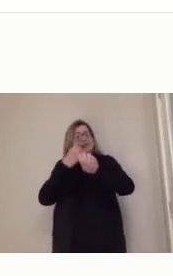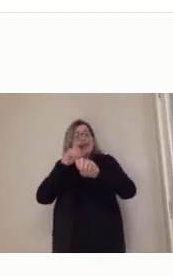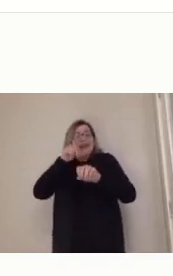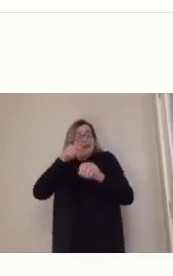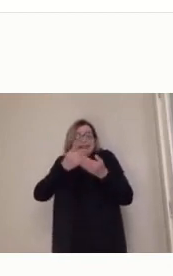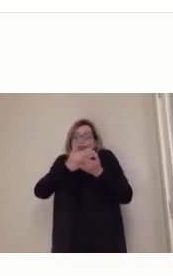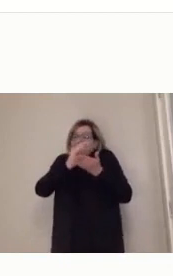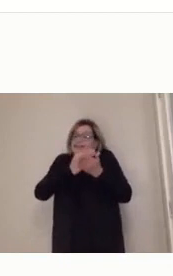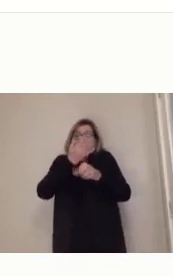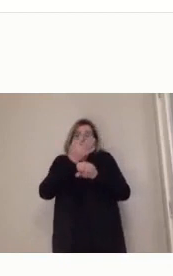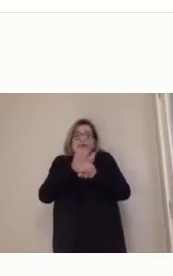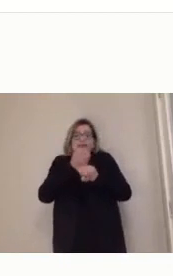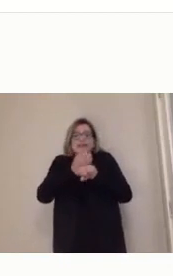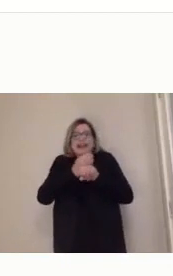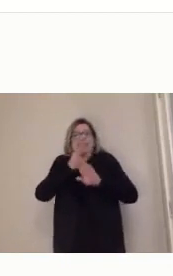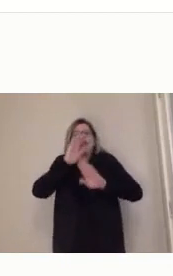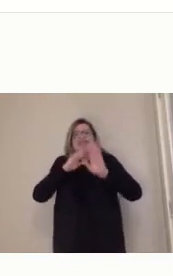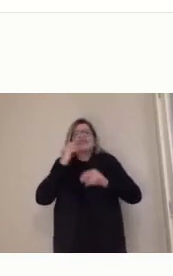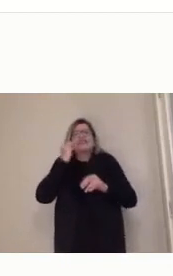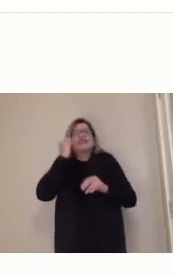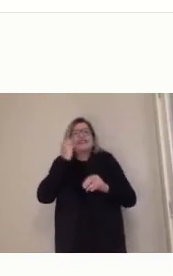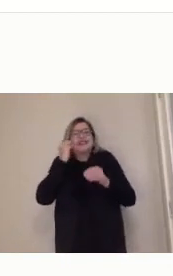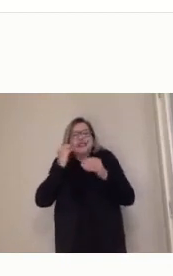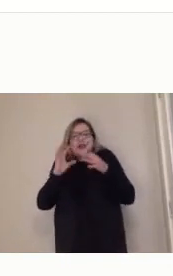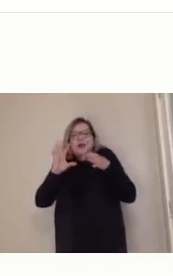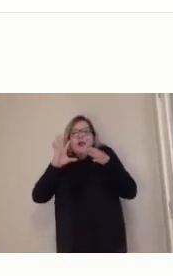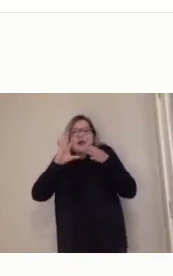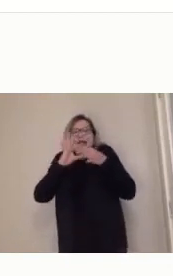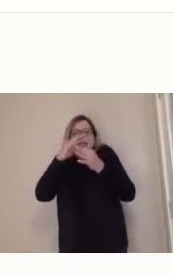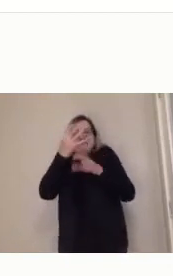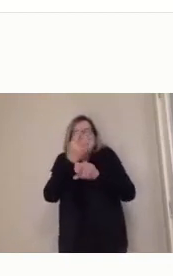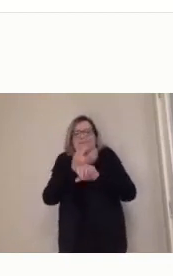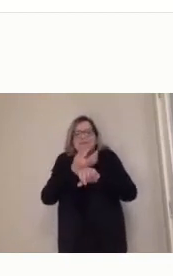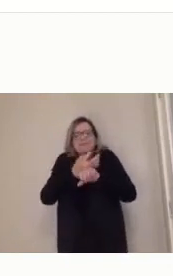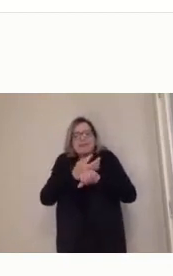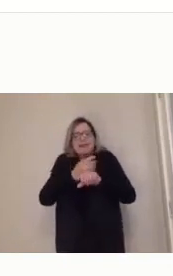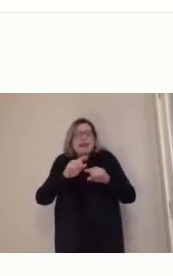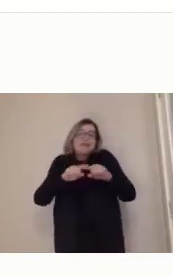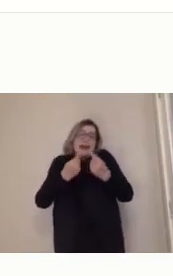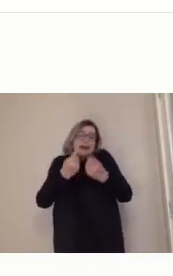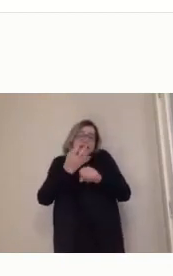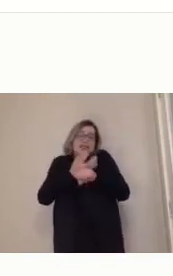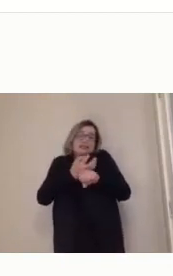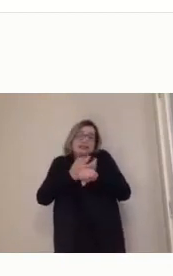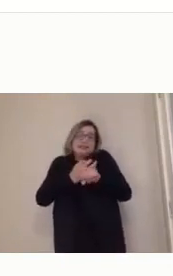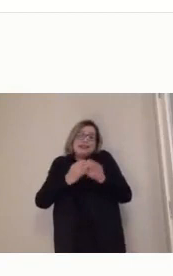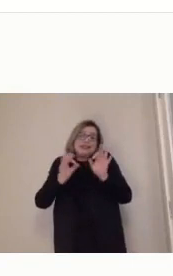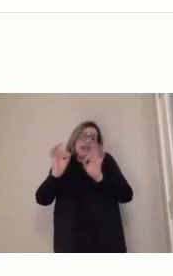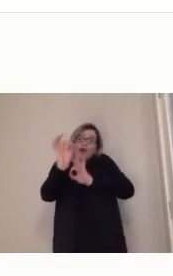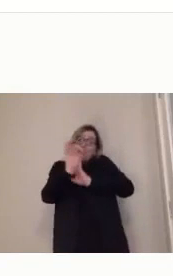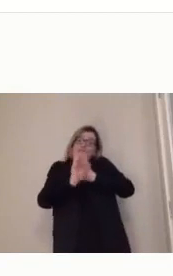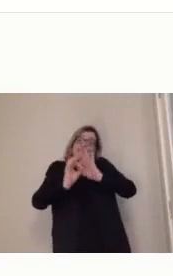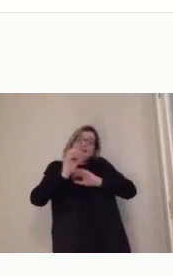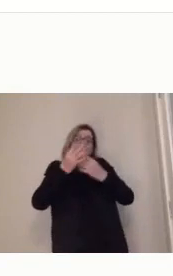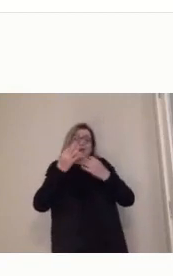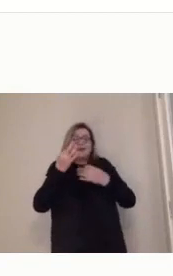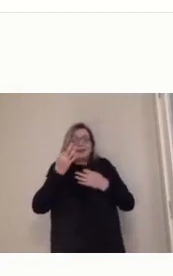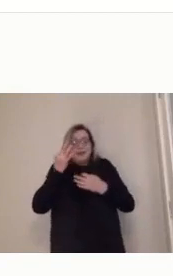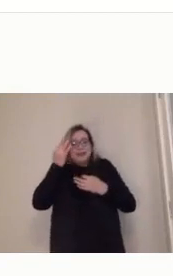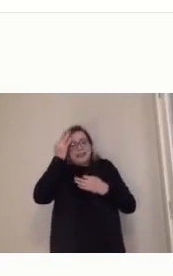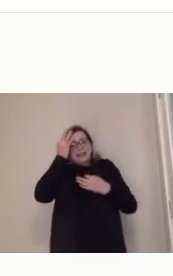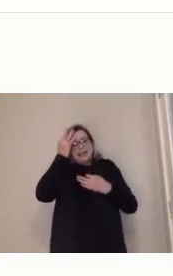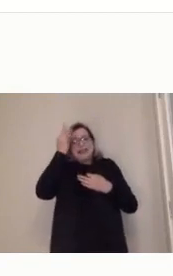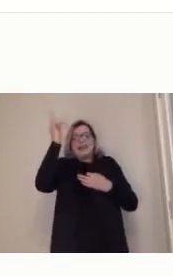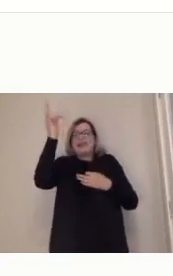conversar uma disciplina com a outra, cada disciplina tem seu construto teórico e é difícil de relacioná-la com